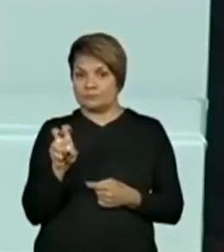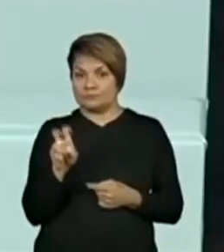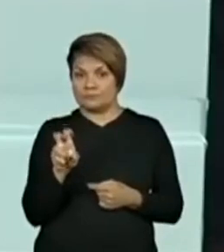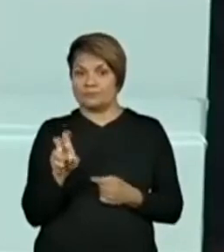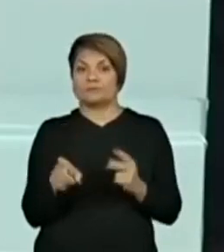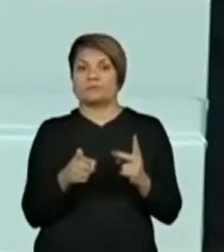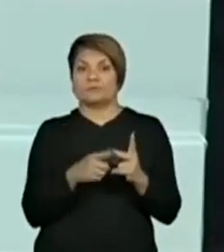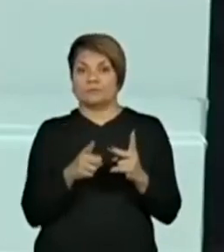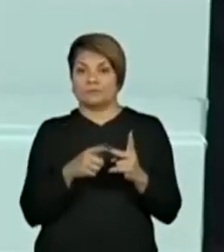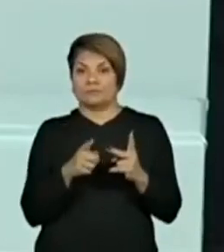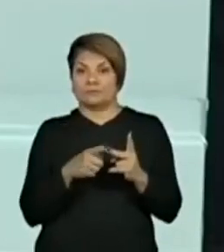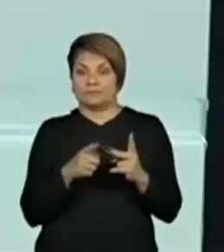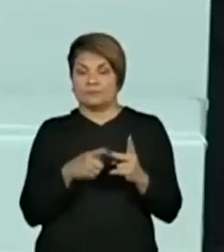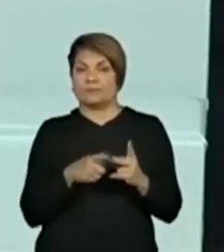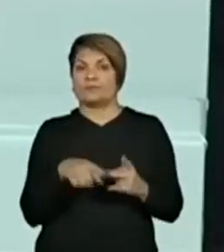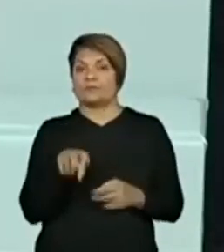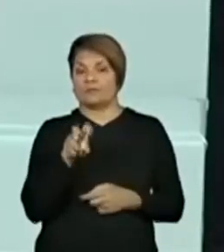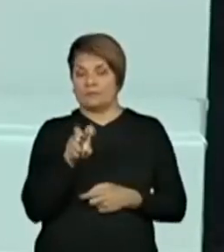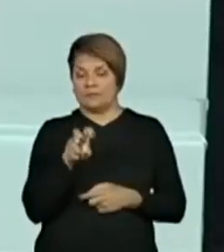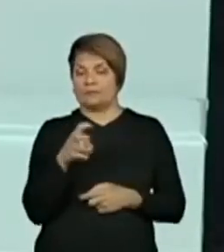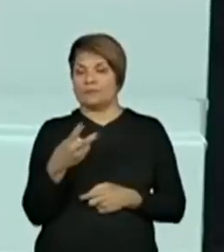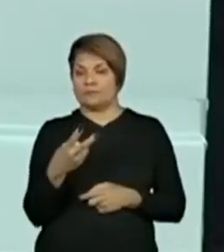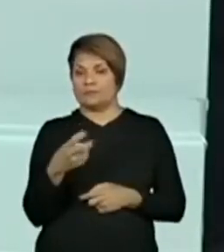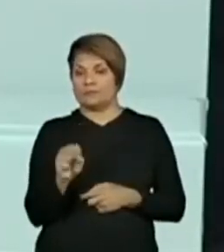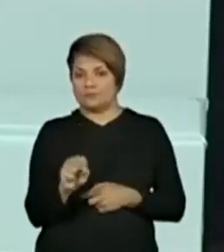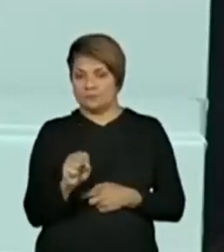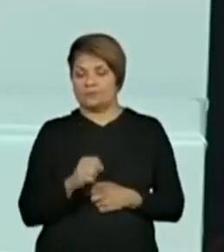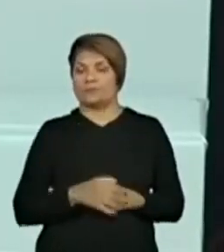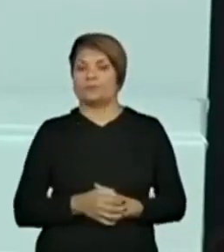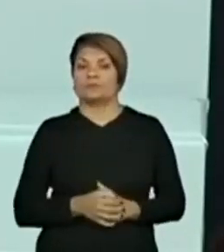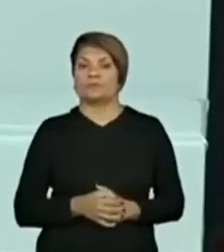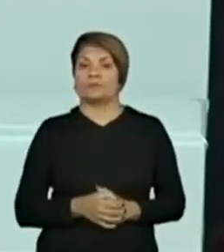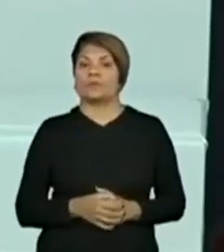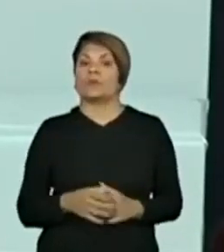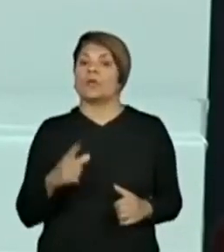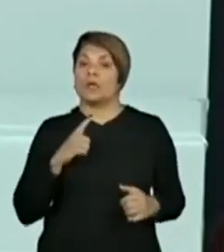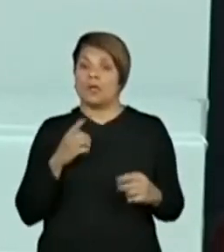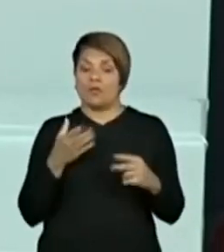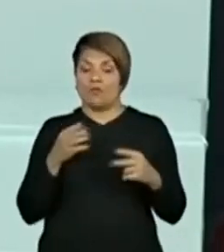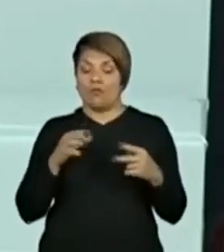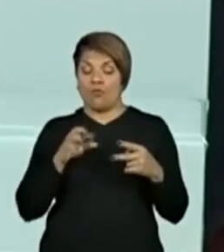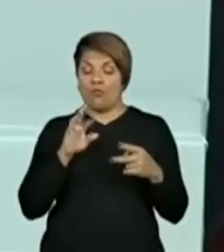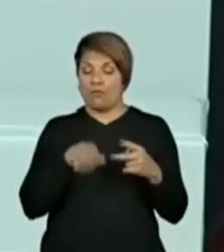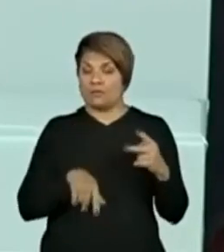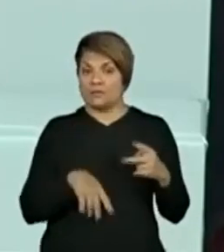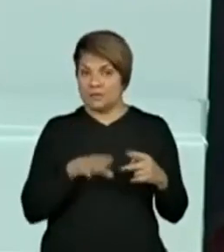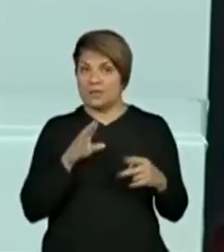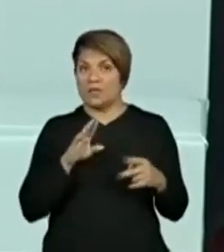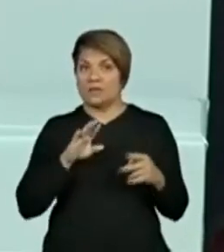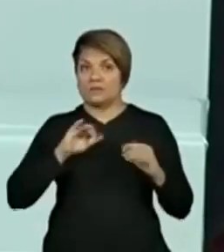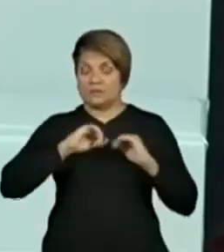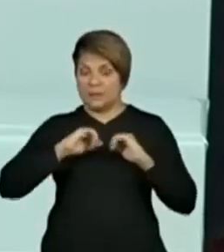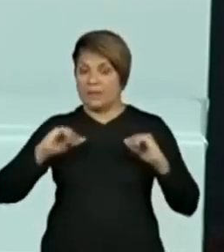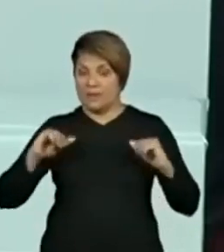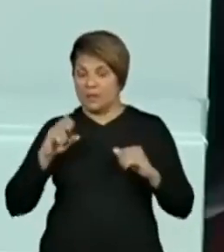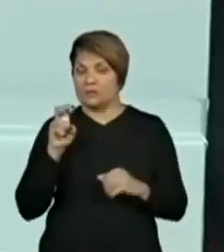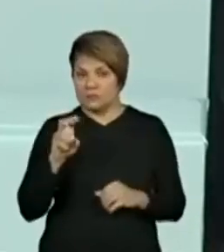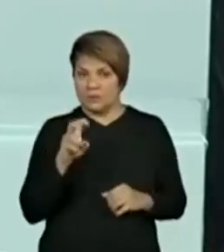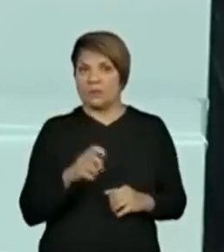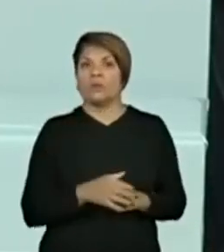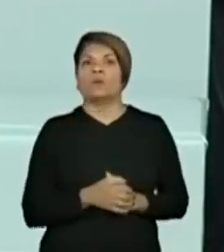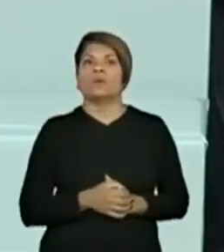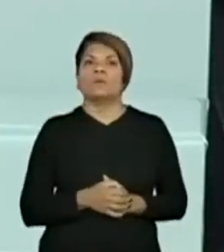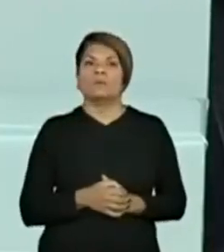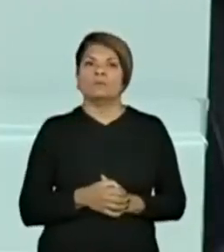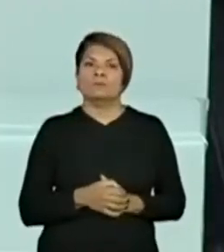e o segundo número 528. Eu vou separar aqui o 5 desse número, certo? Certo. Colocar do